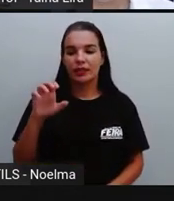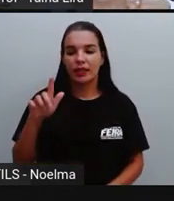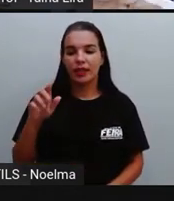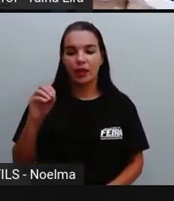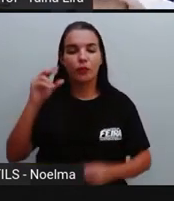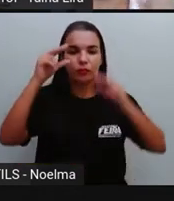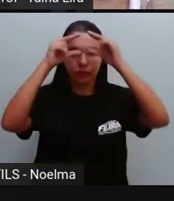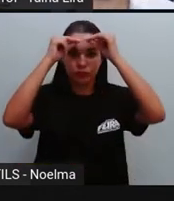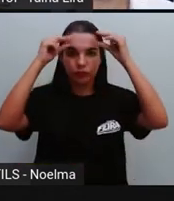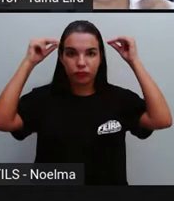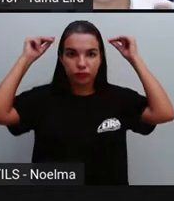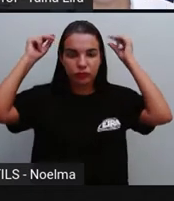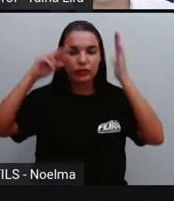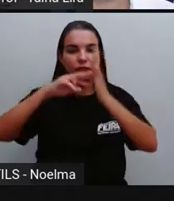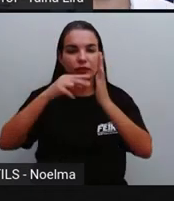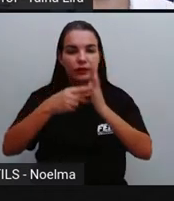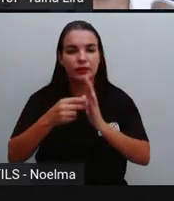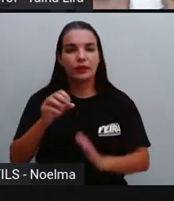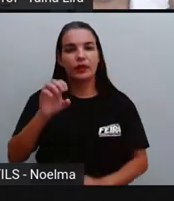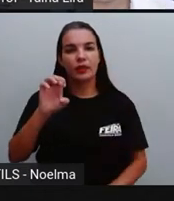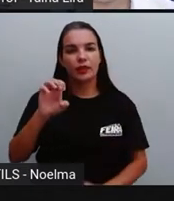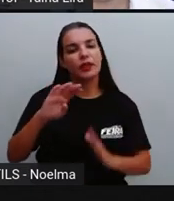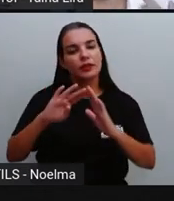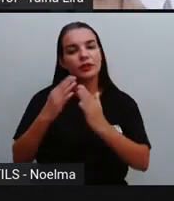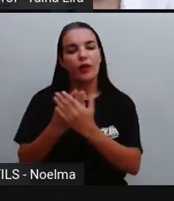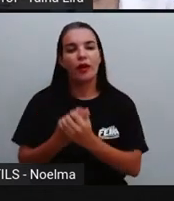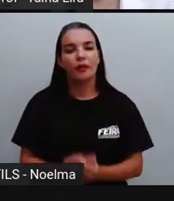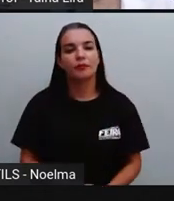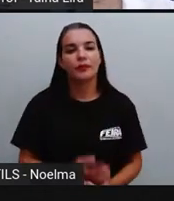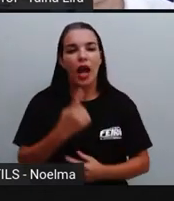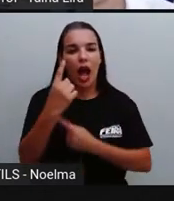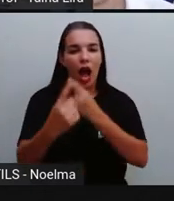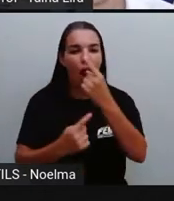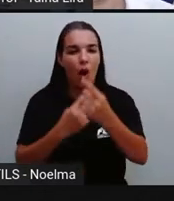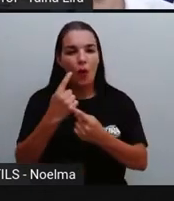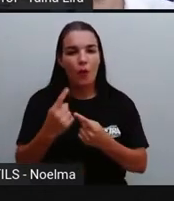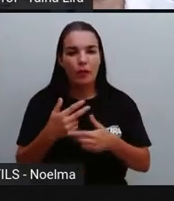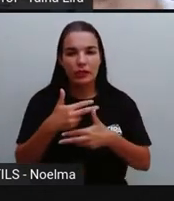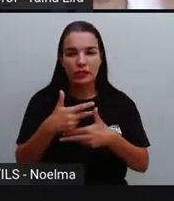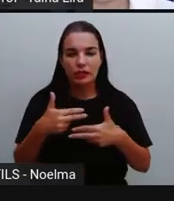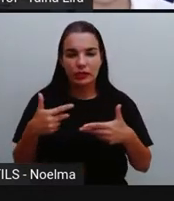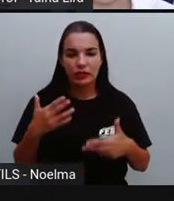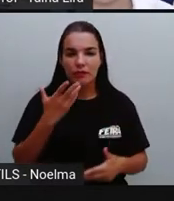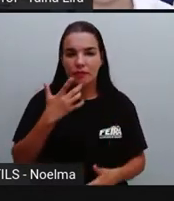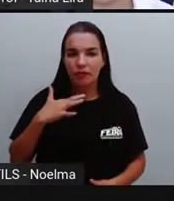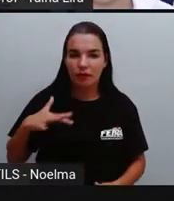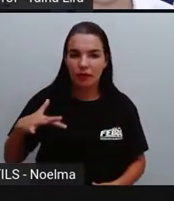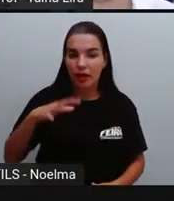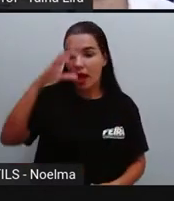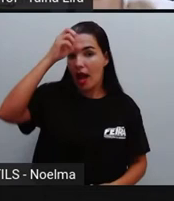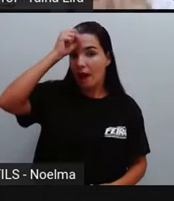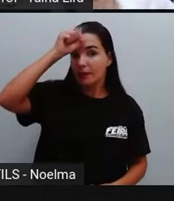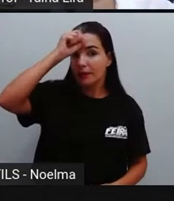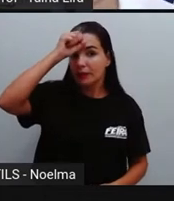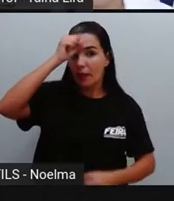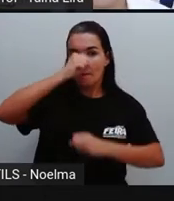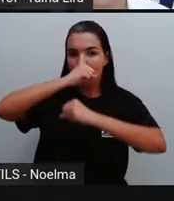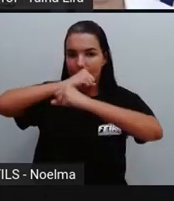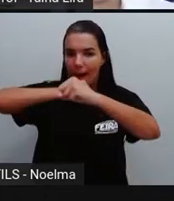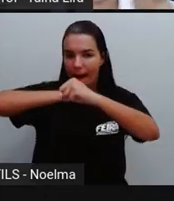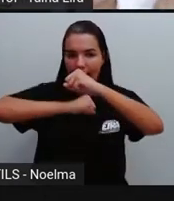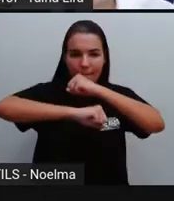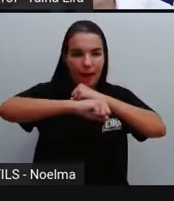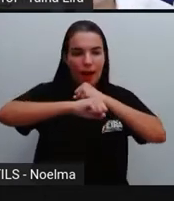grega, que significa escola. Então, algumas crianças aprendiam técnicas aí de guerra, porque elas seriam